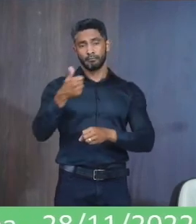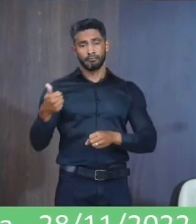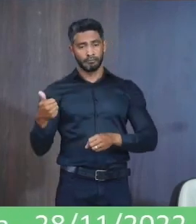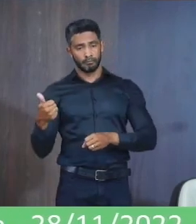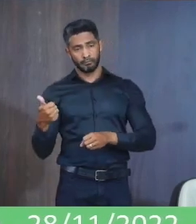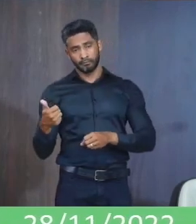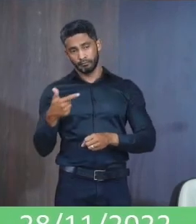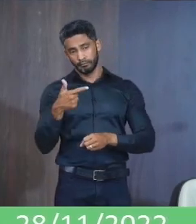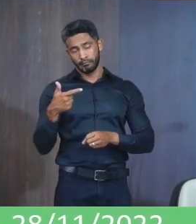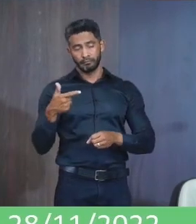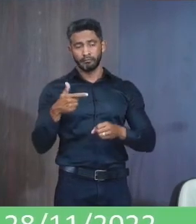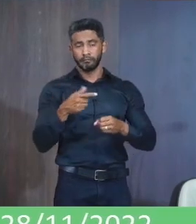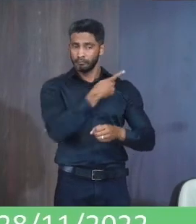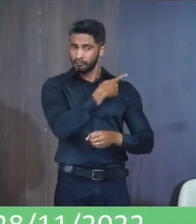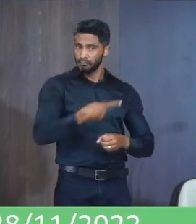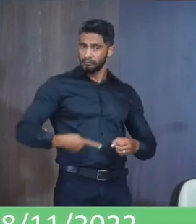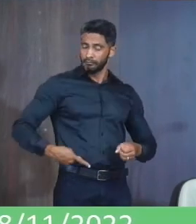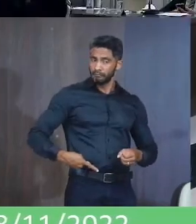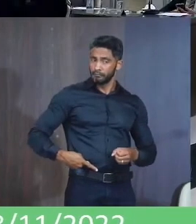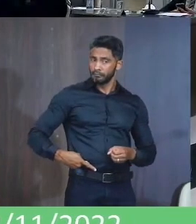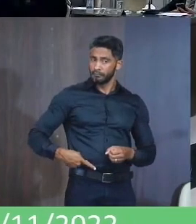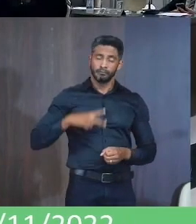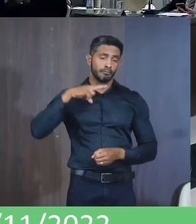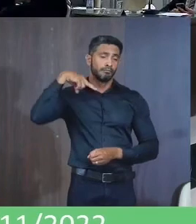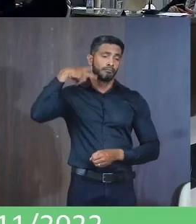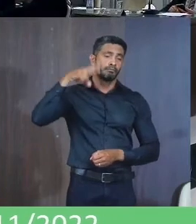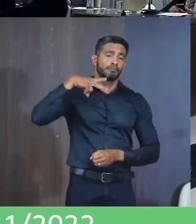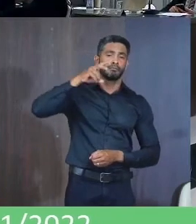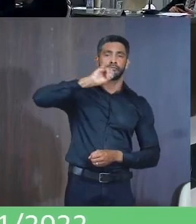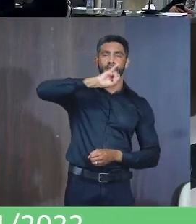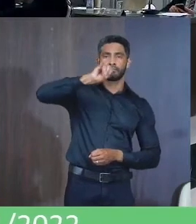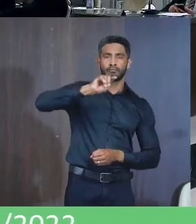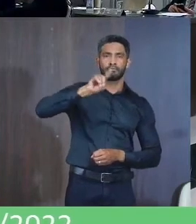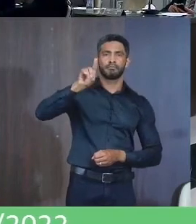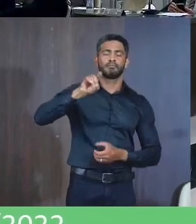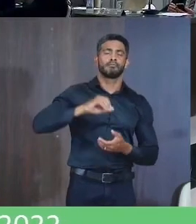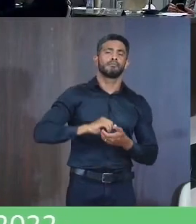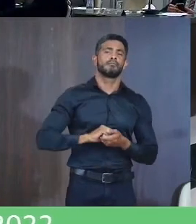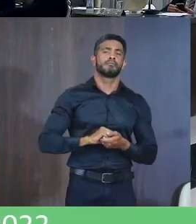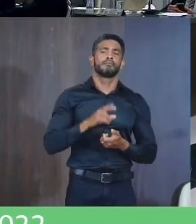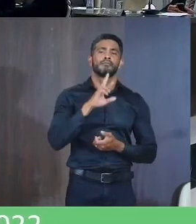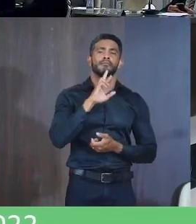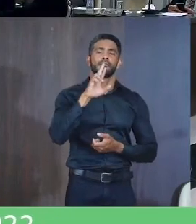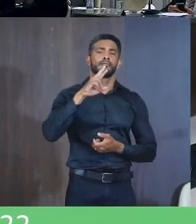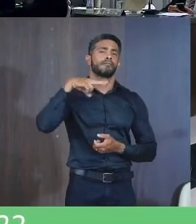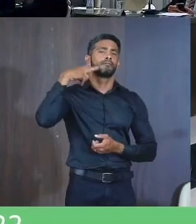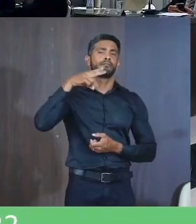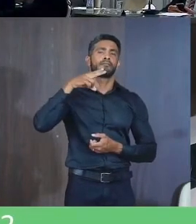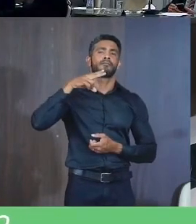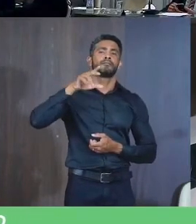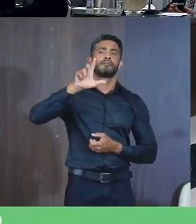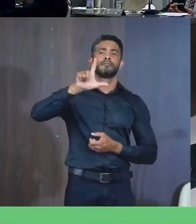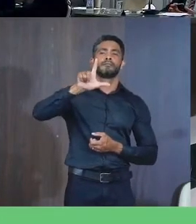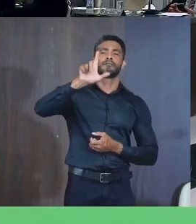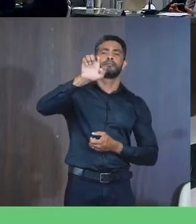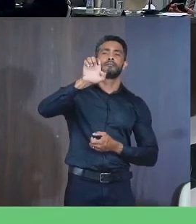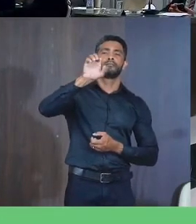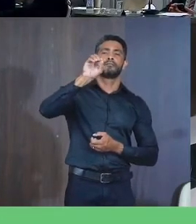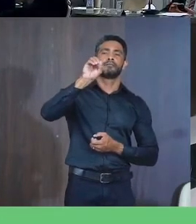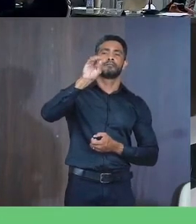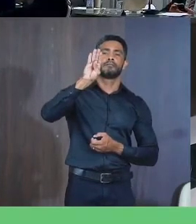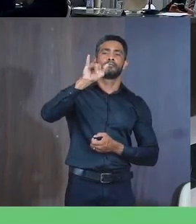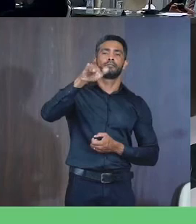Presidente da comissão O vereador José Tarcísio Mendes Relatou O vereador Leobino